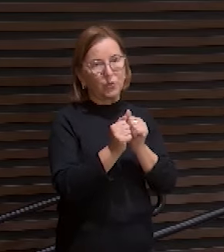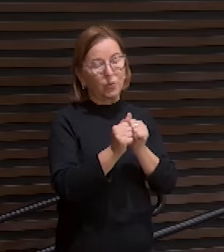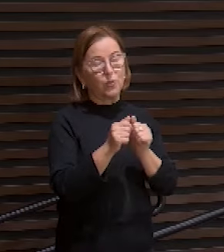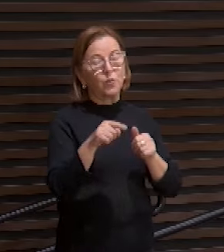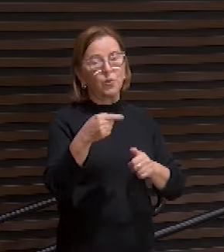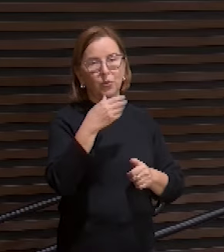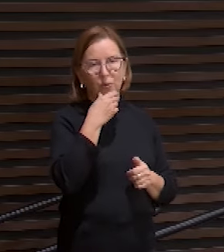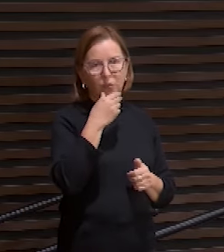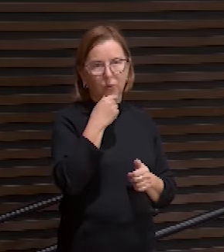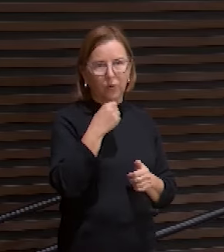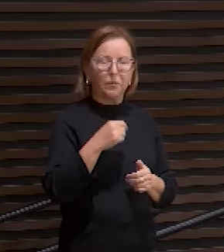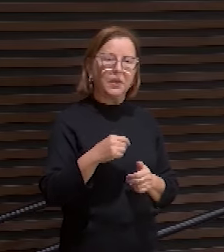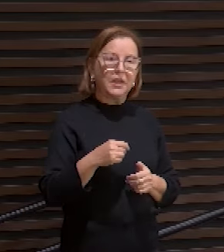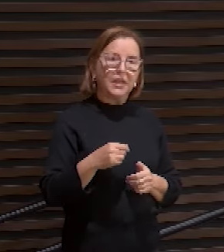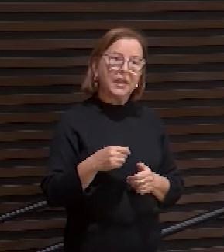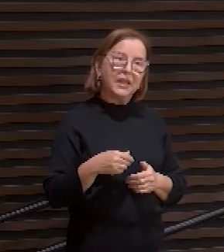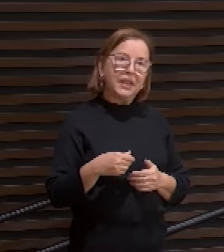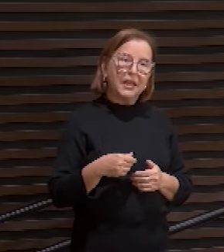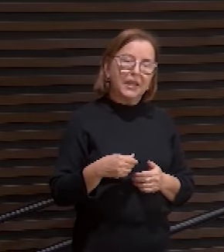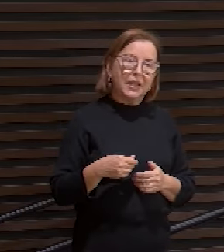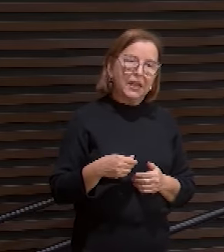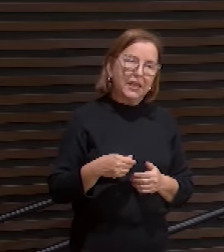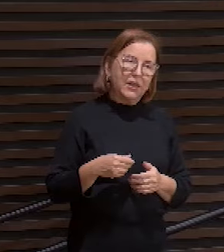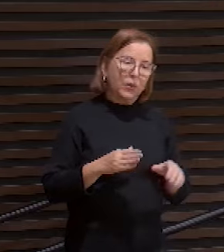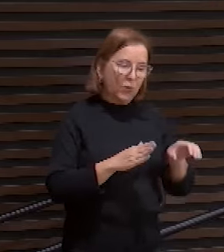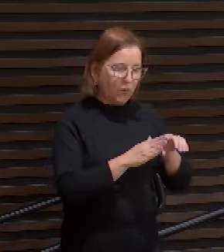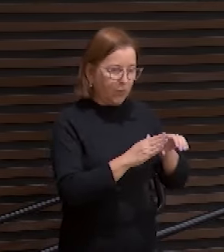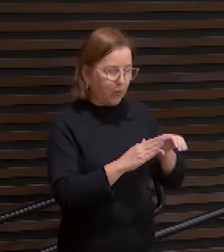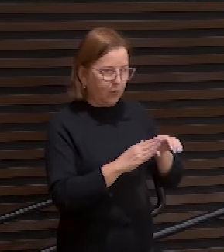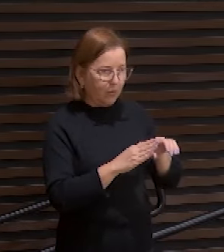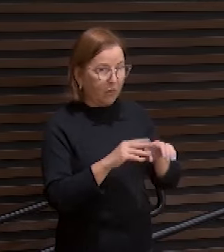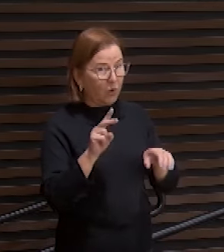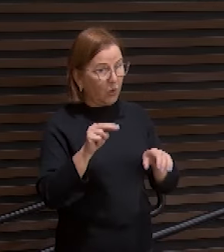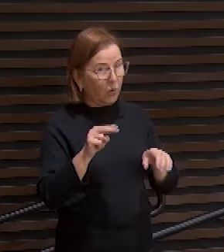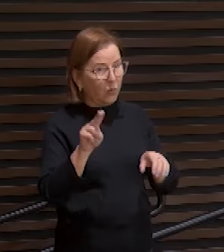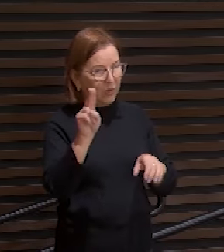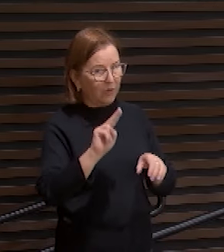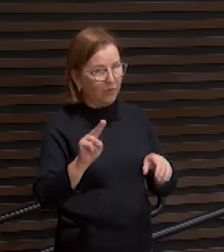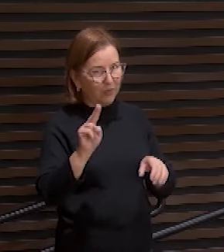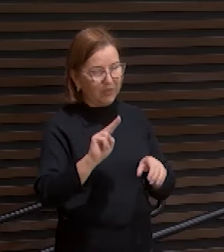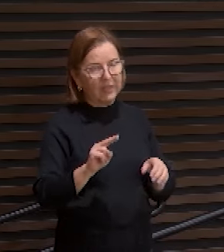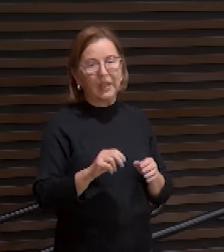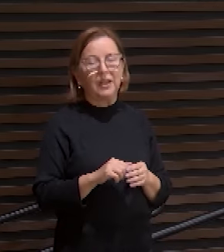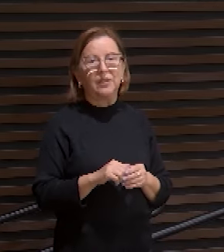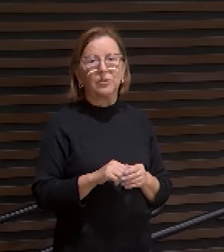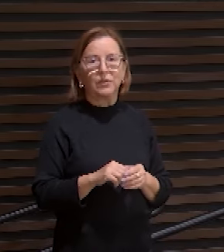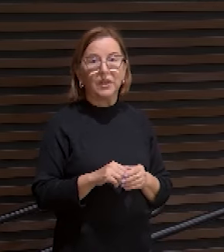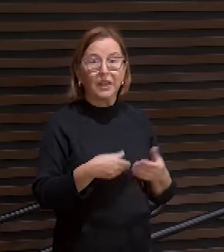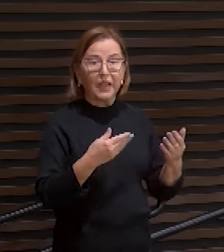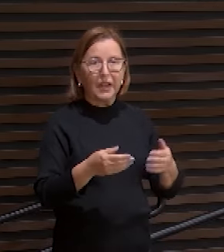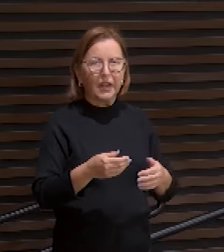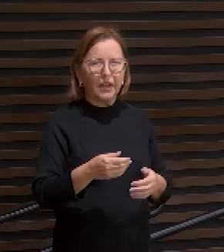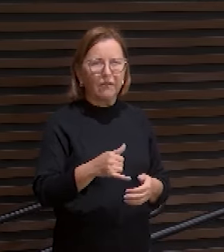num belíssimo jardim e Nicodemos ainda levou cem libras de nardo puro um perfume caríssimo